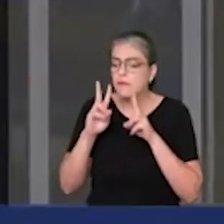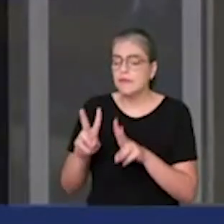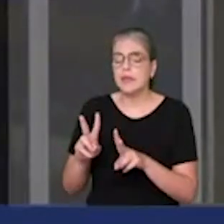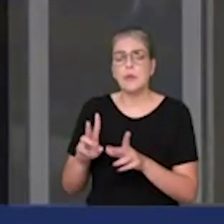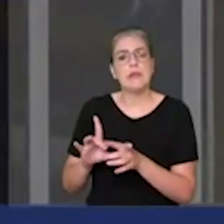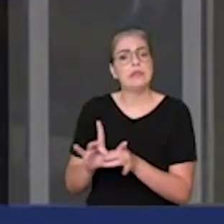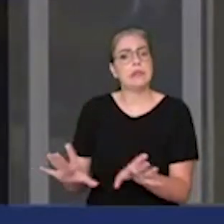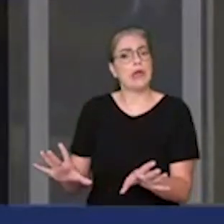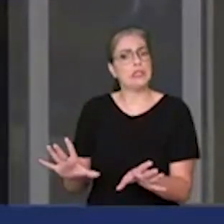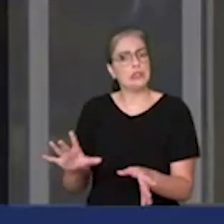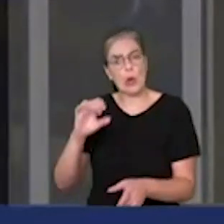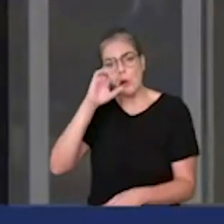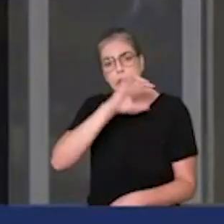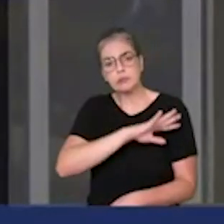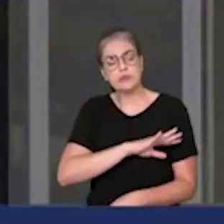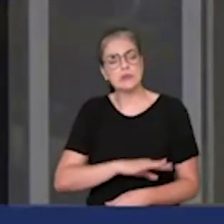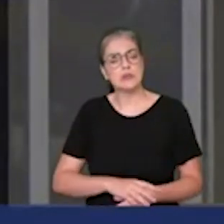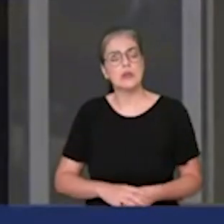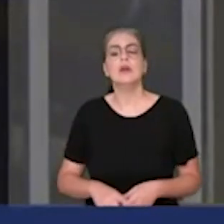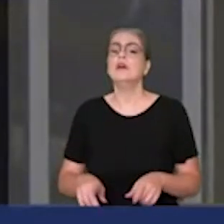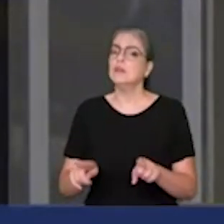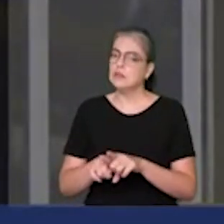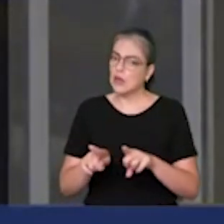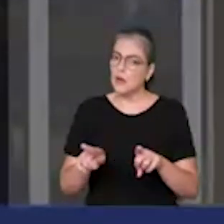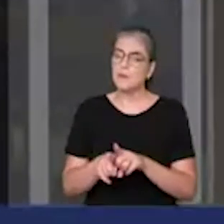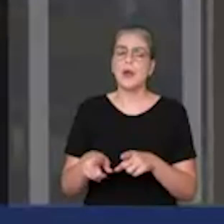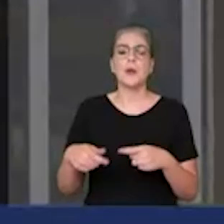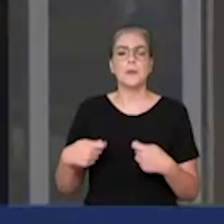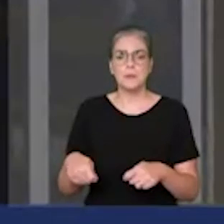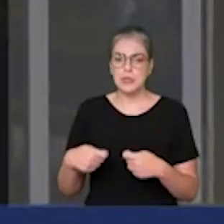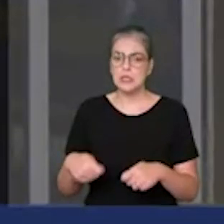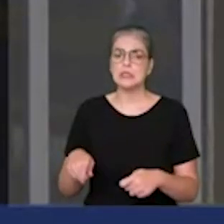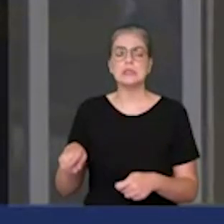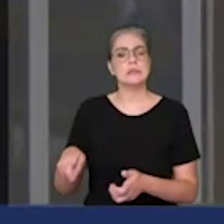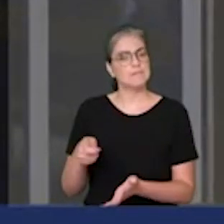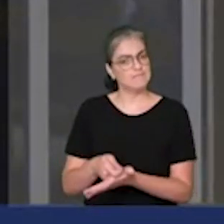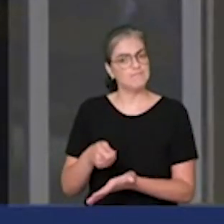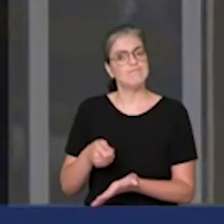desastre acontecesse também precisam ser responsabilizados.